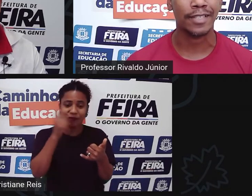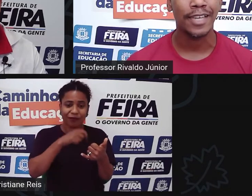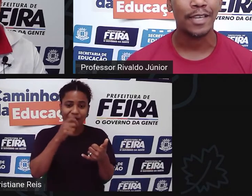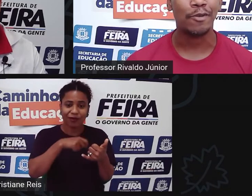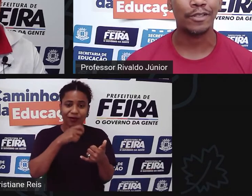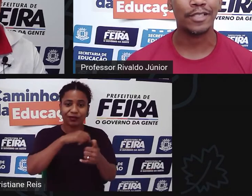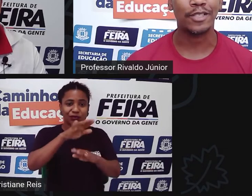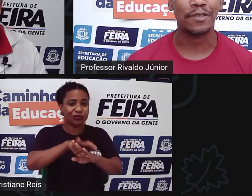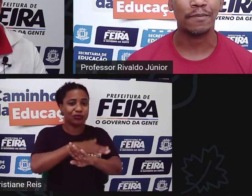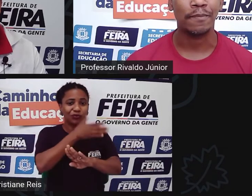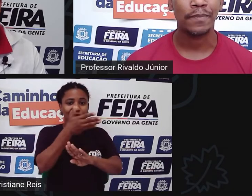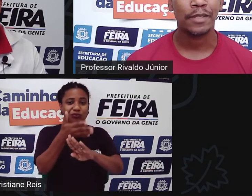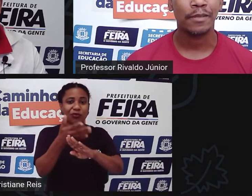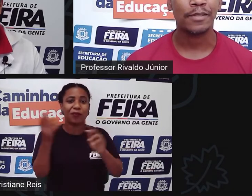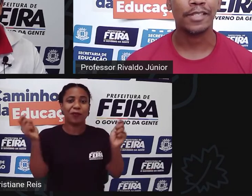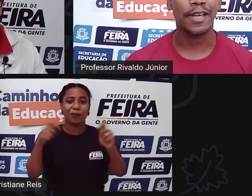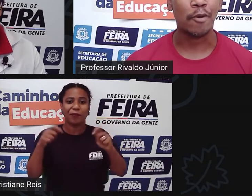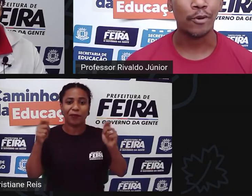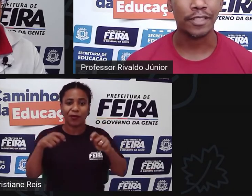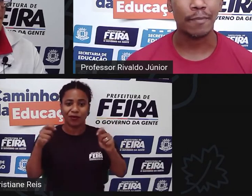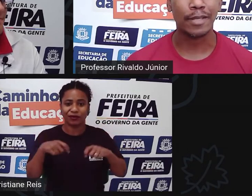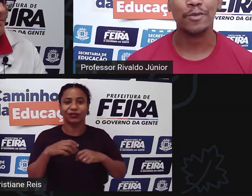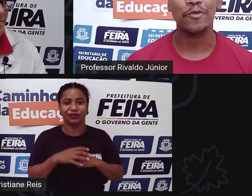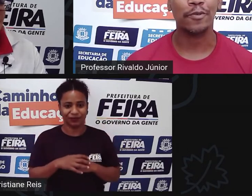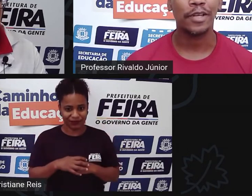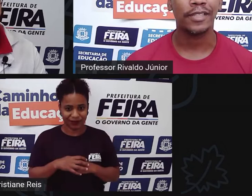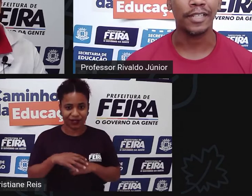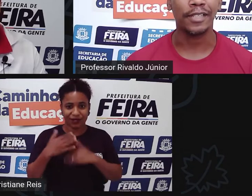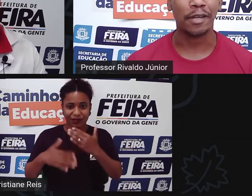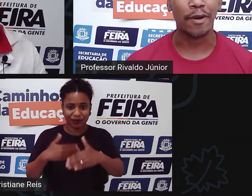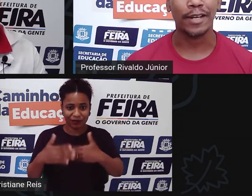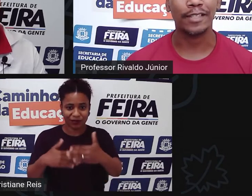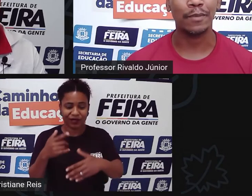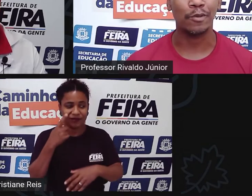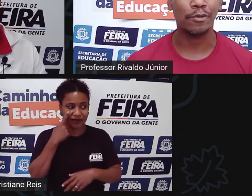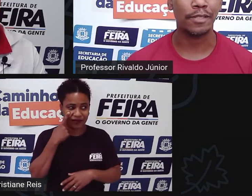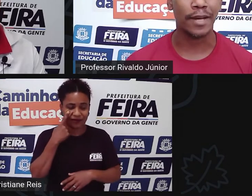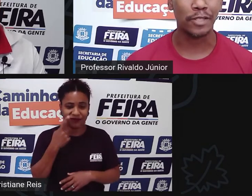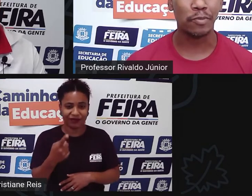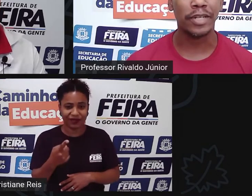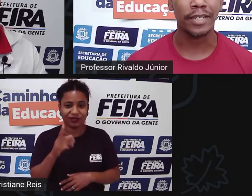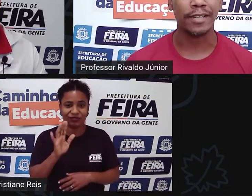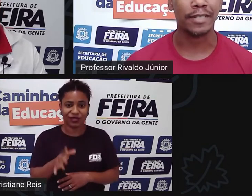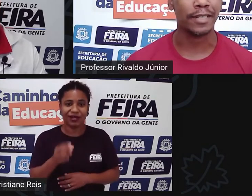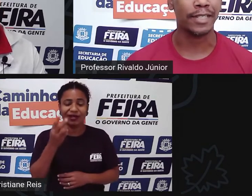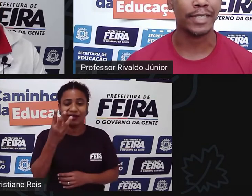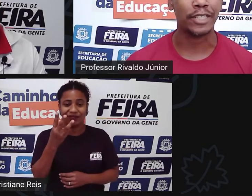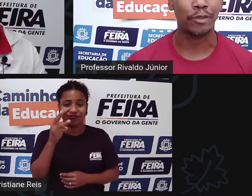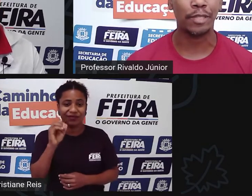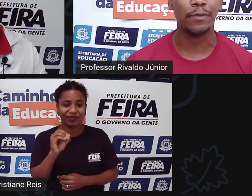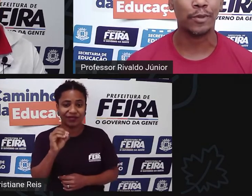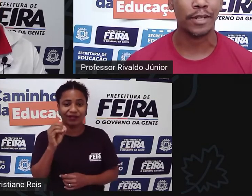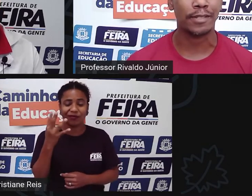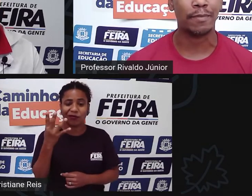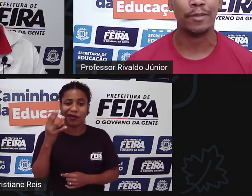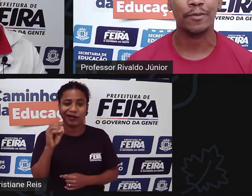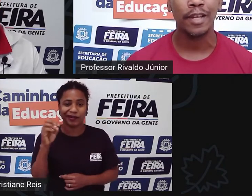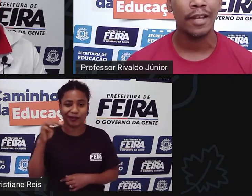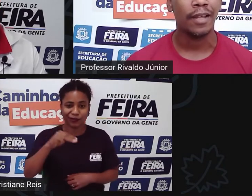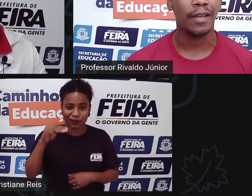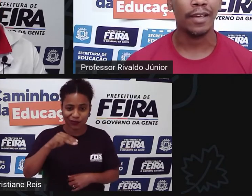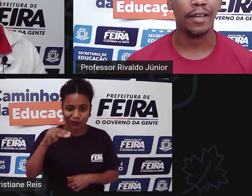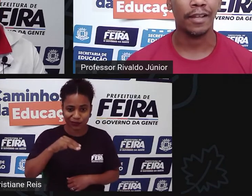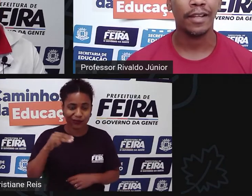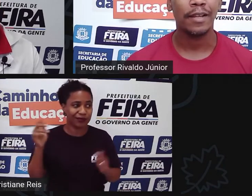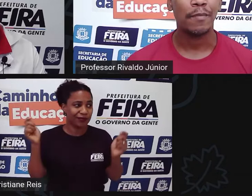mensagem e quando a gente se dá conta já passou 30, 40 minutos imagina com a criança que está ali interstida o tempo todo recebendo